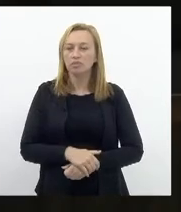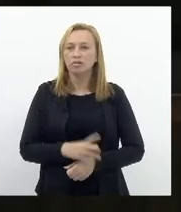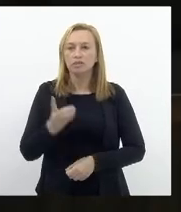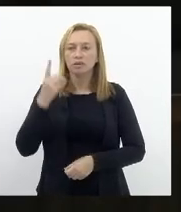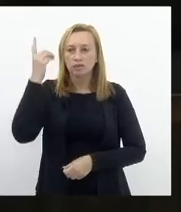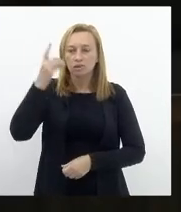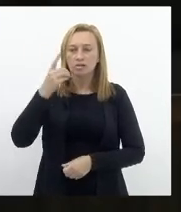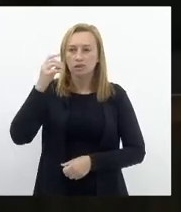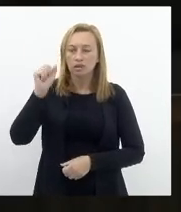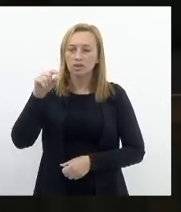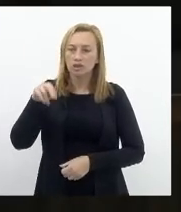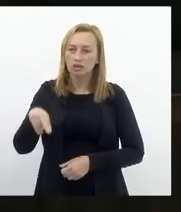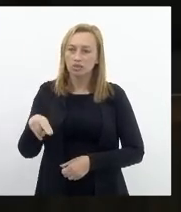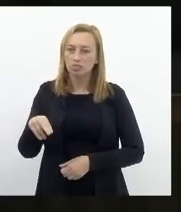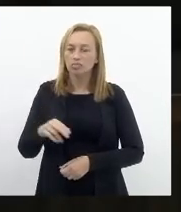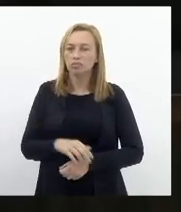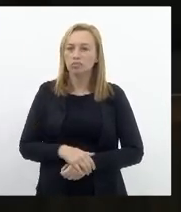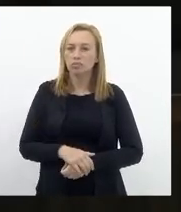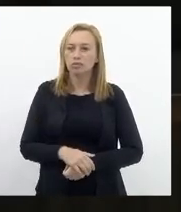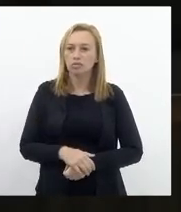Deputado Anderson Alexandre,